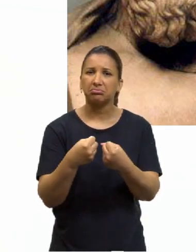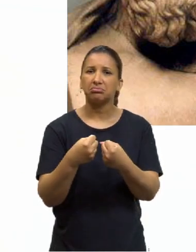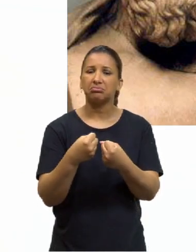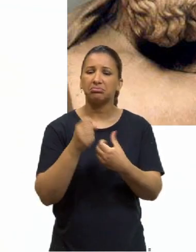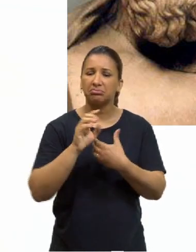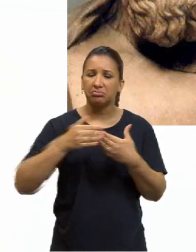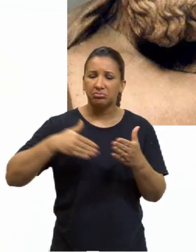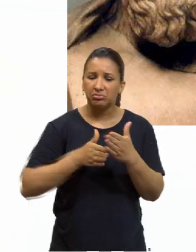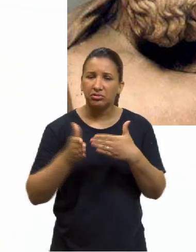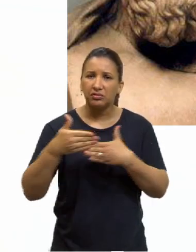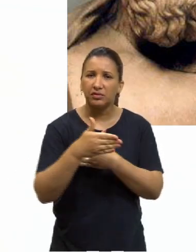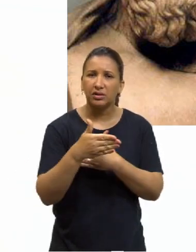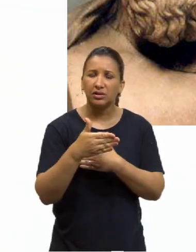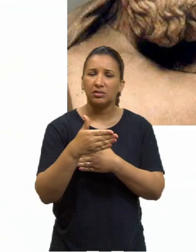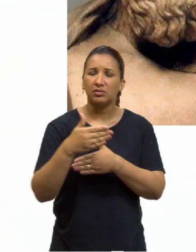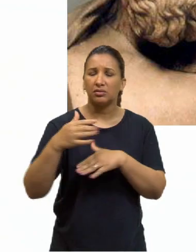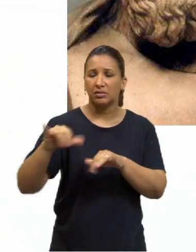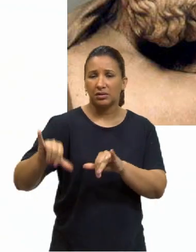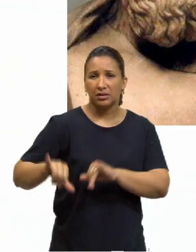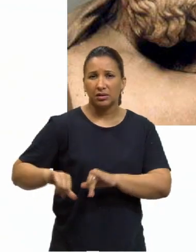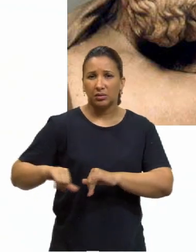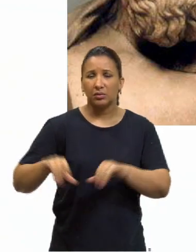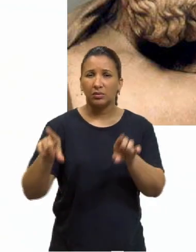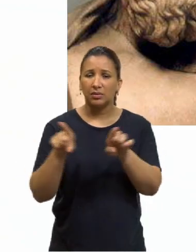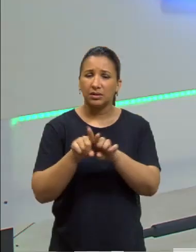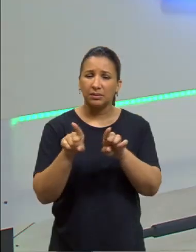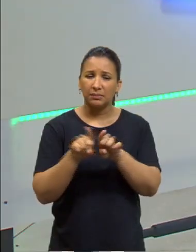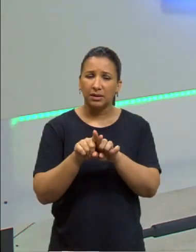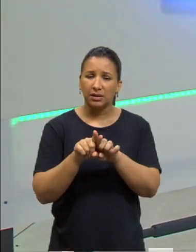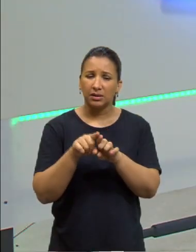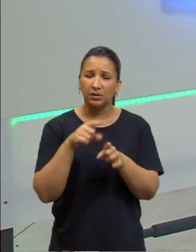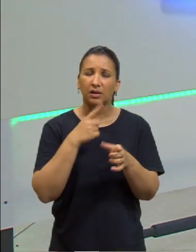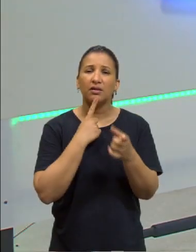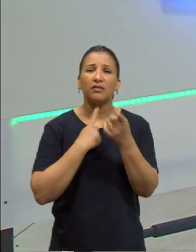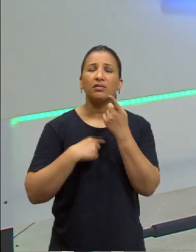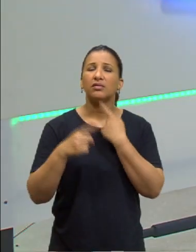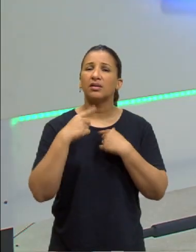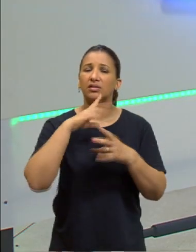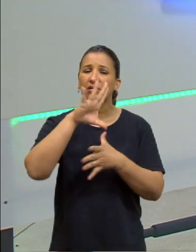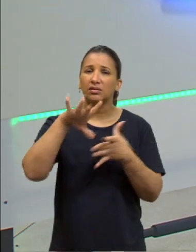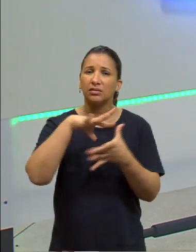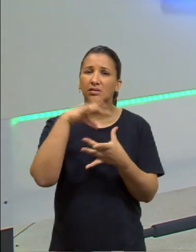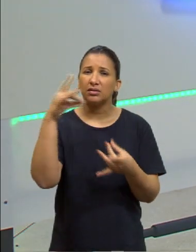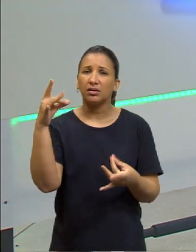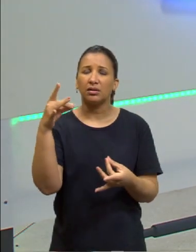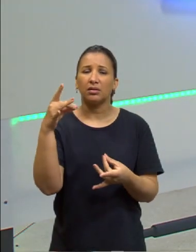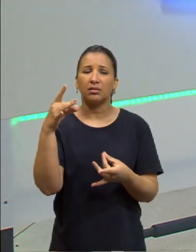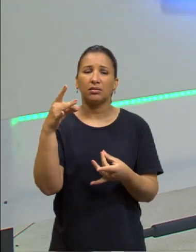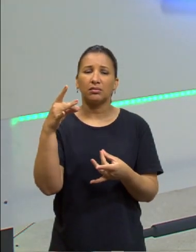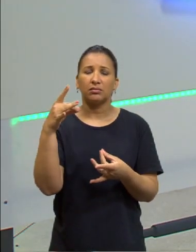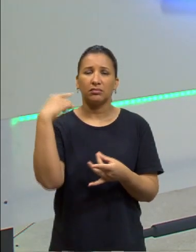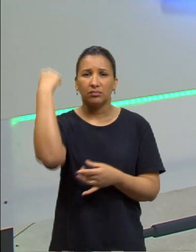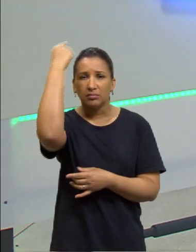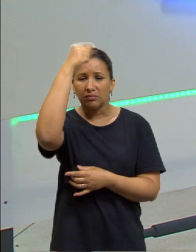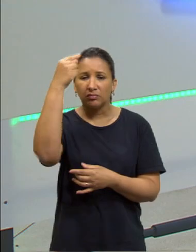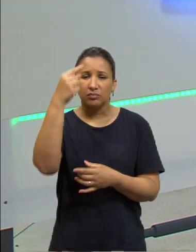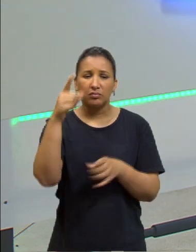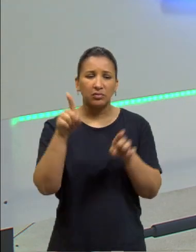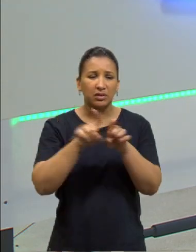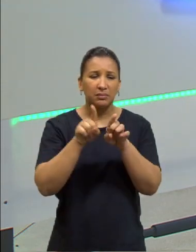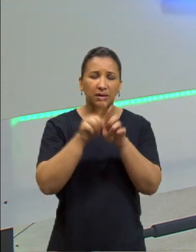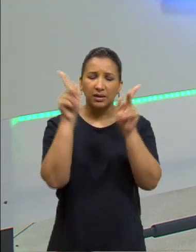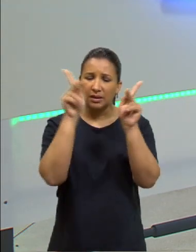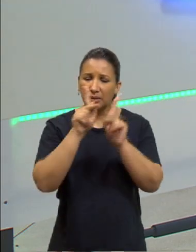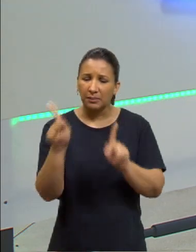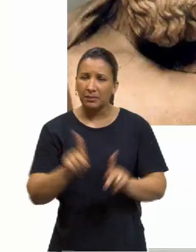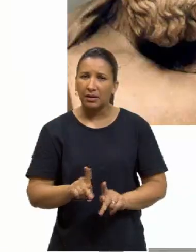procura do prazer espiritual. Como assim? Ele fala no autodomínio e na paz do espírito,